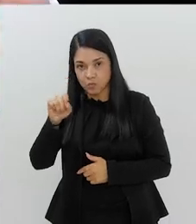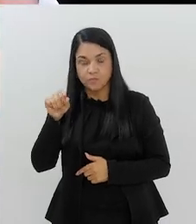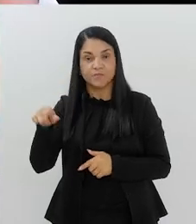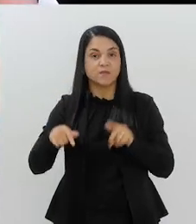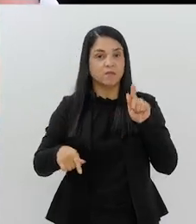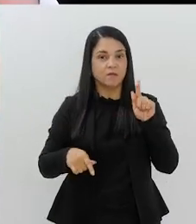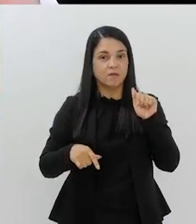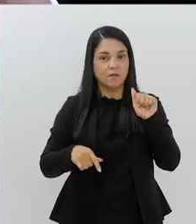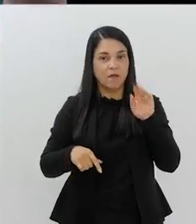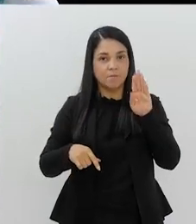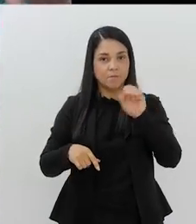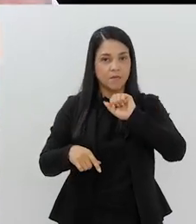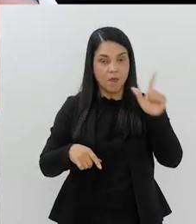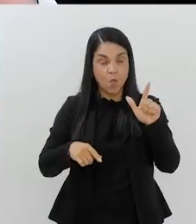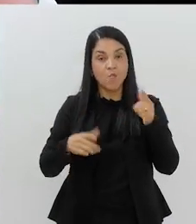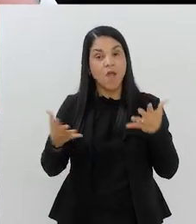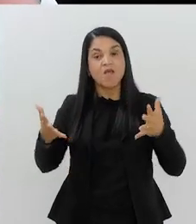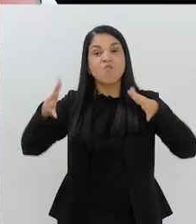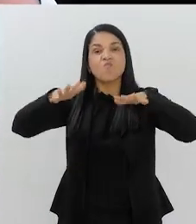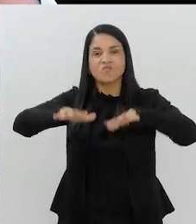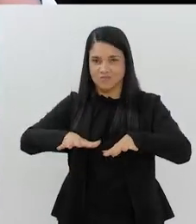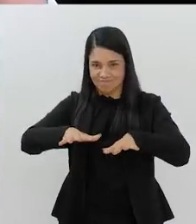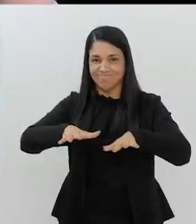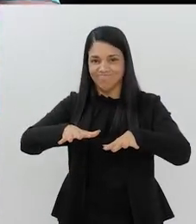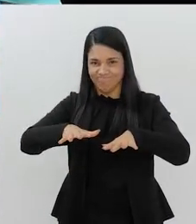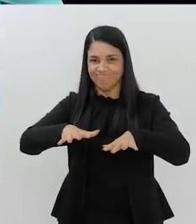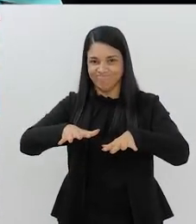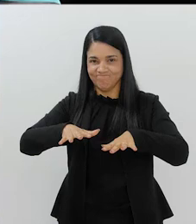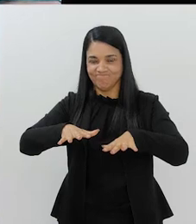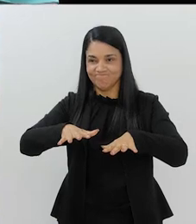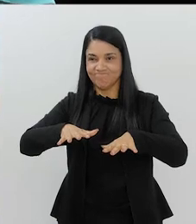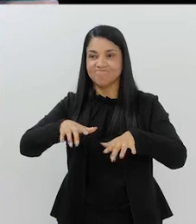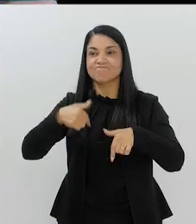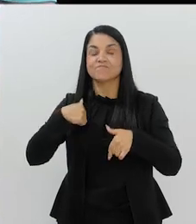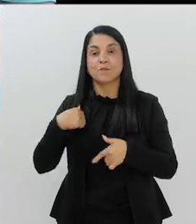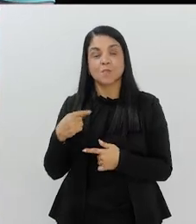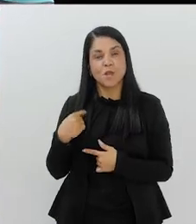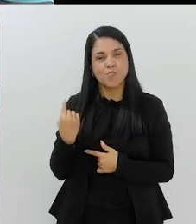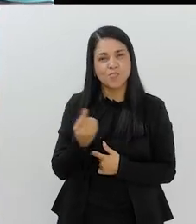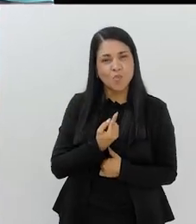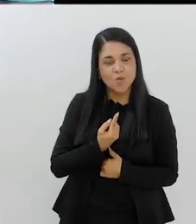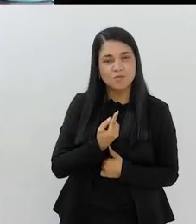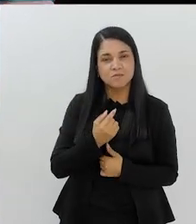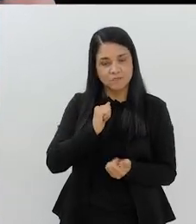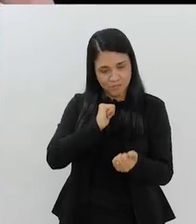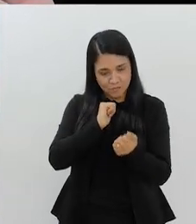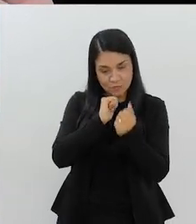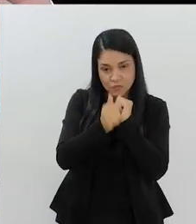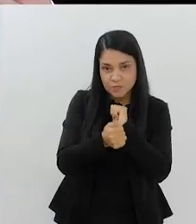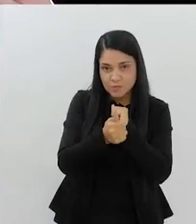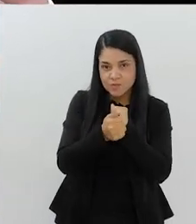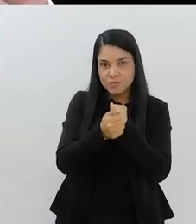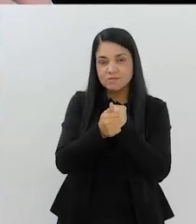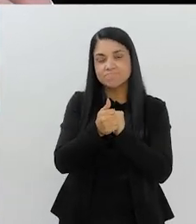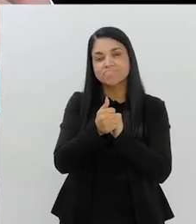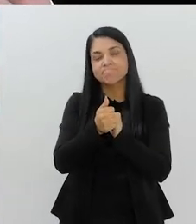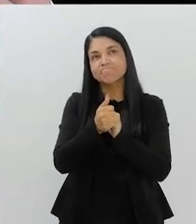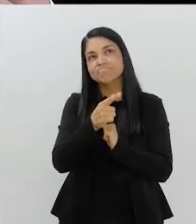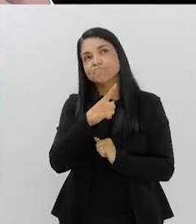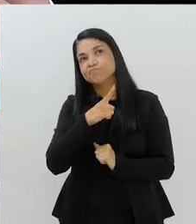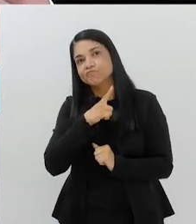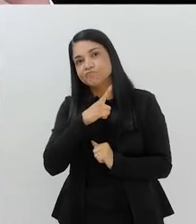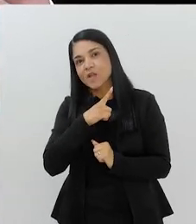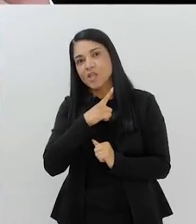da vida, o pódio da inclusão. então eu acho que para nós o esporte